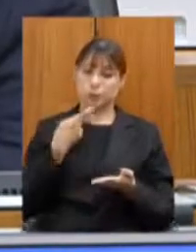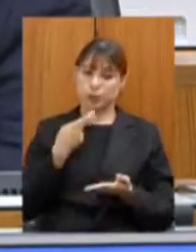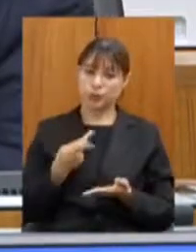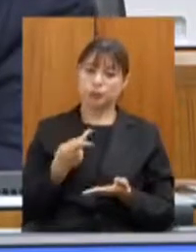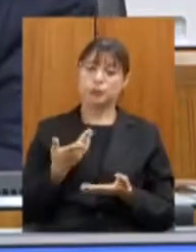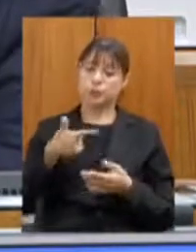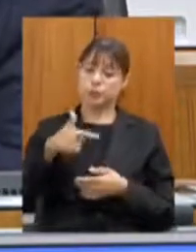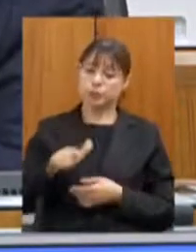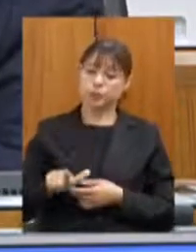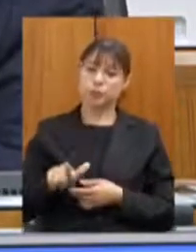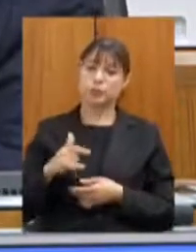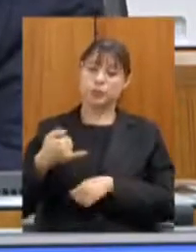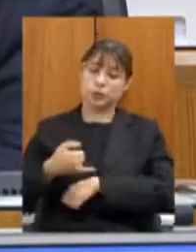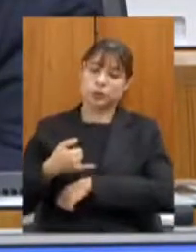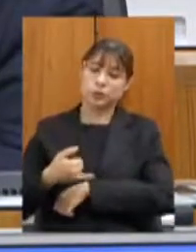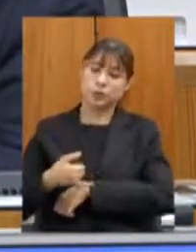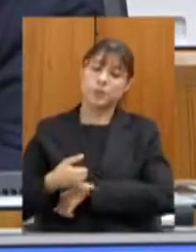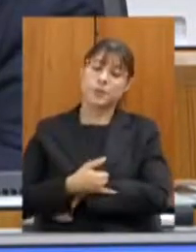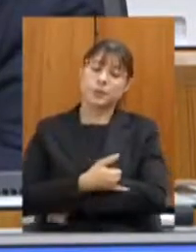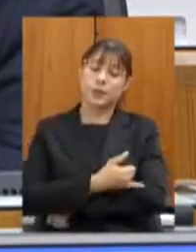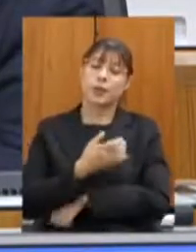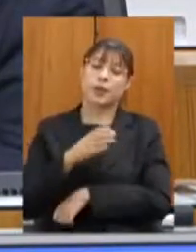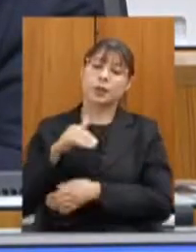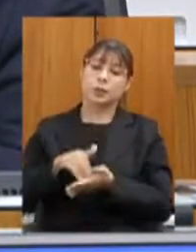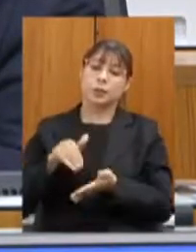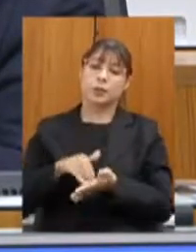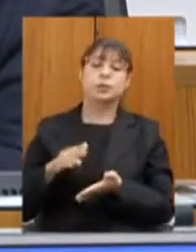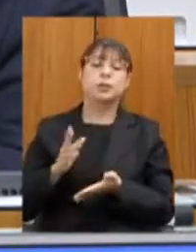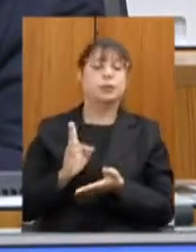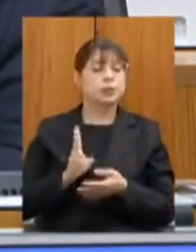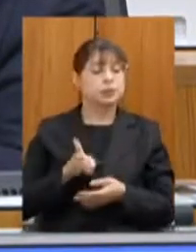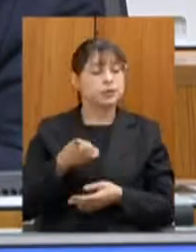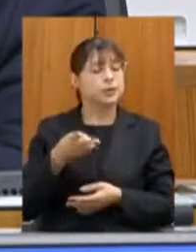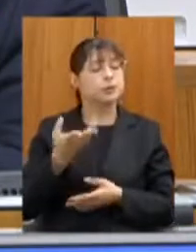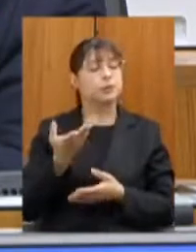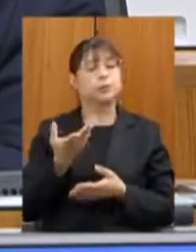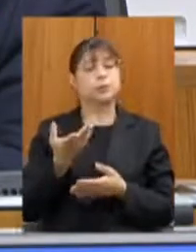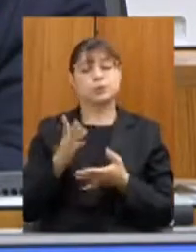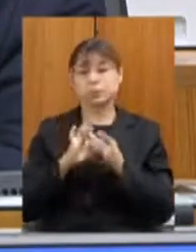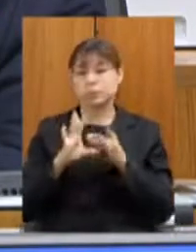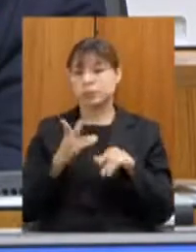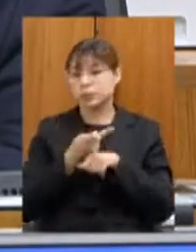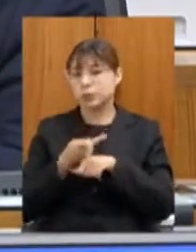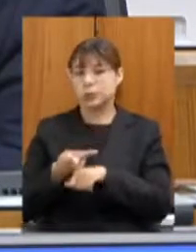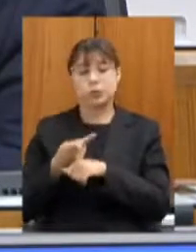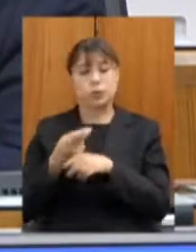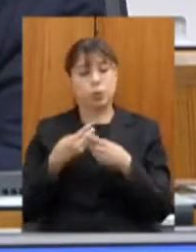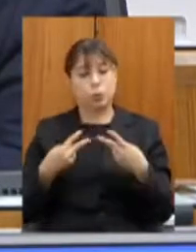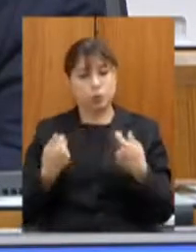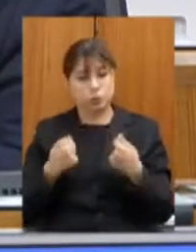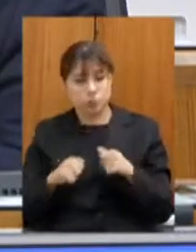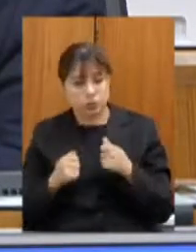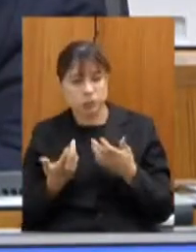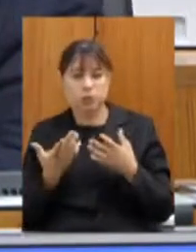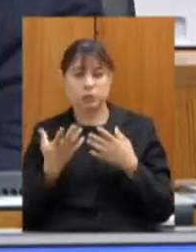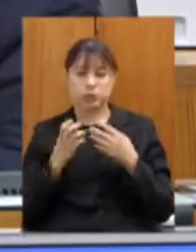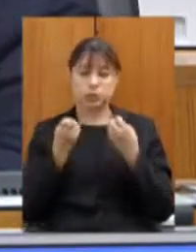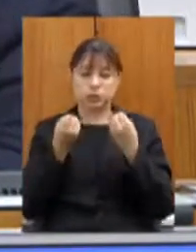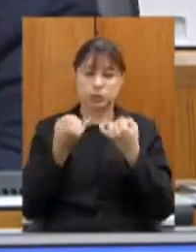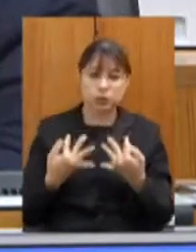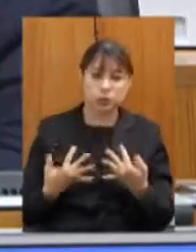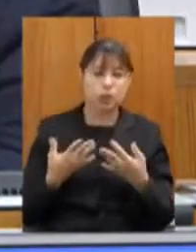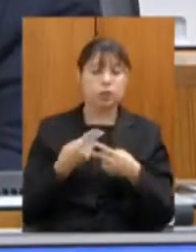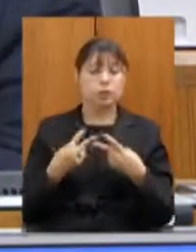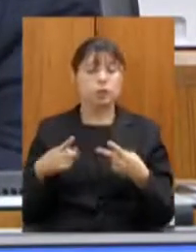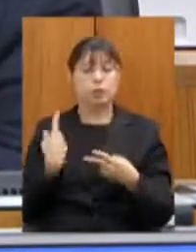novamente a CENFRA permanece 100% à disposição dos senhores para qualquer esclarecimento e para que façamos